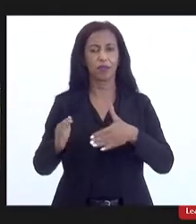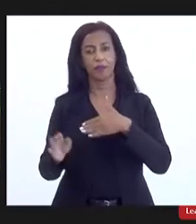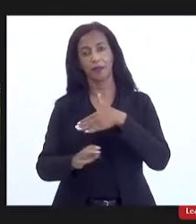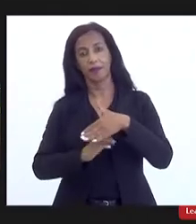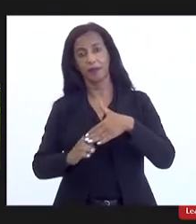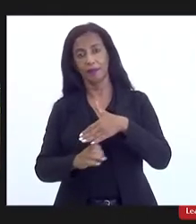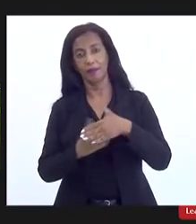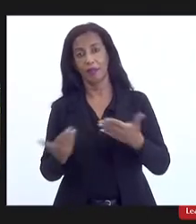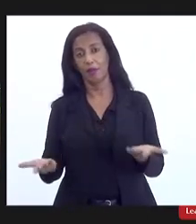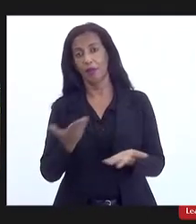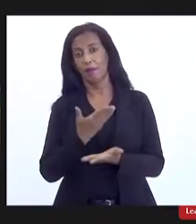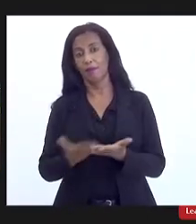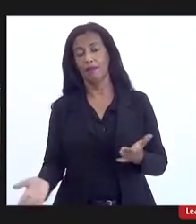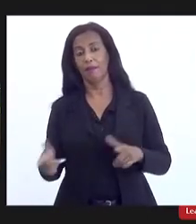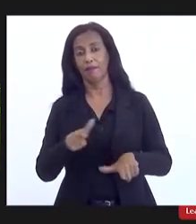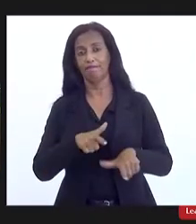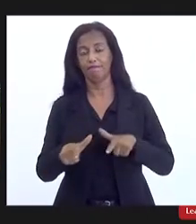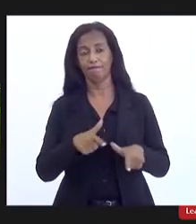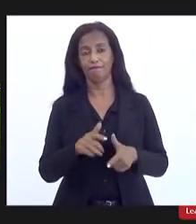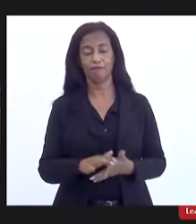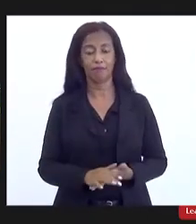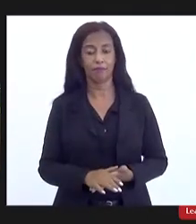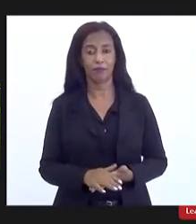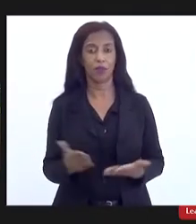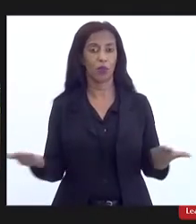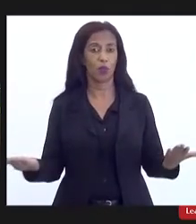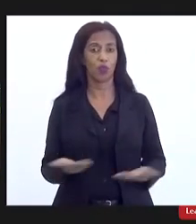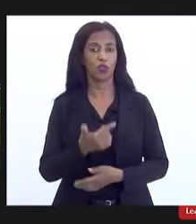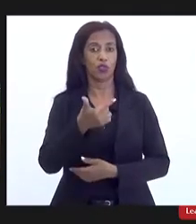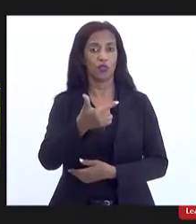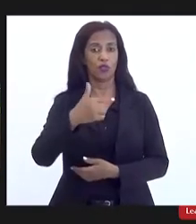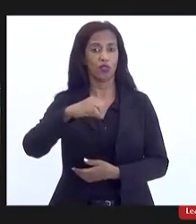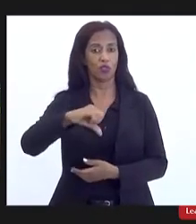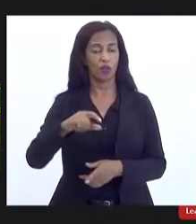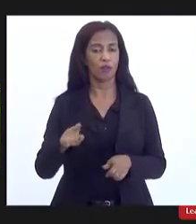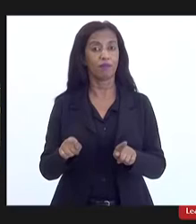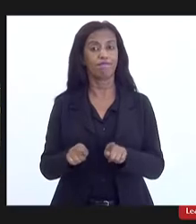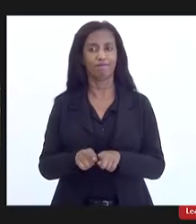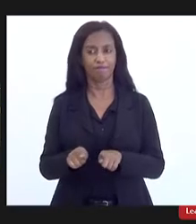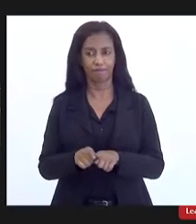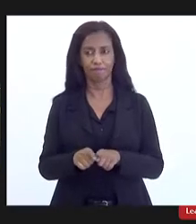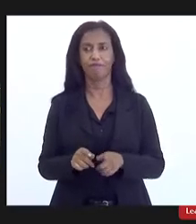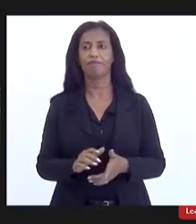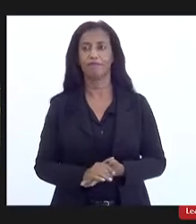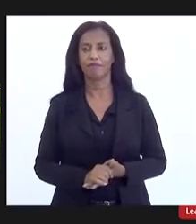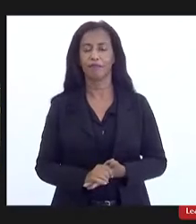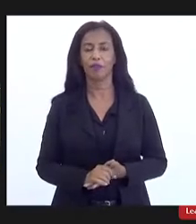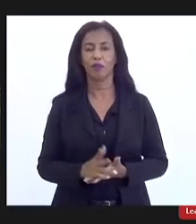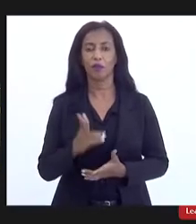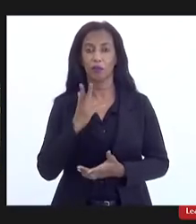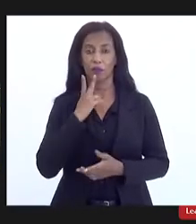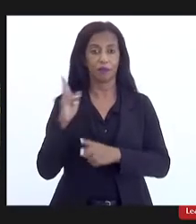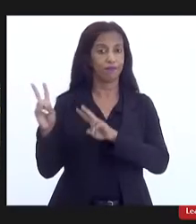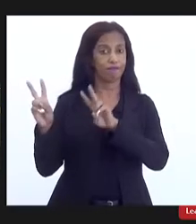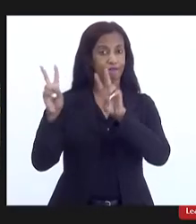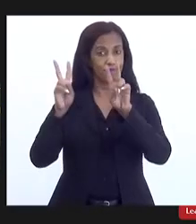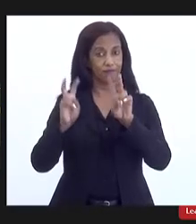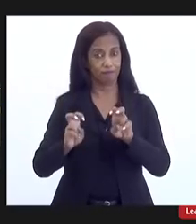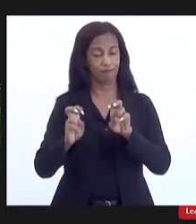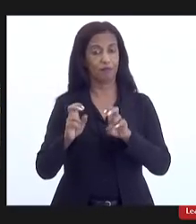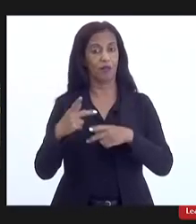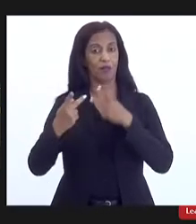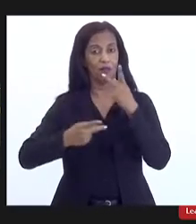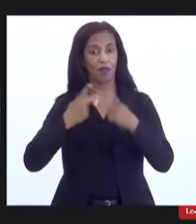estão aí perdendo o emprego. Então, nós, no dia 29, também estaremos fazendo essa abordagem da